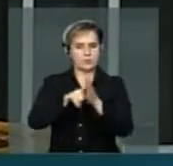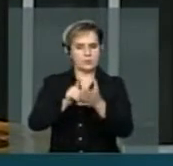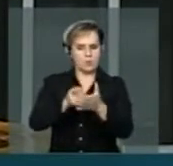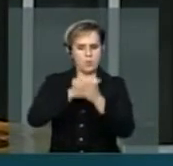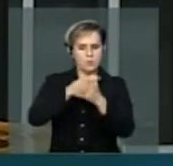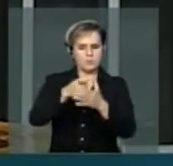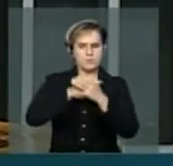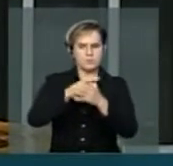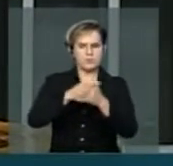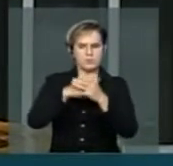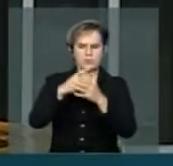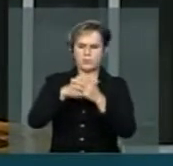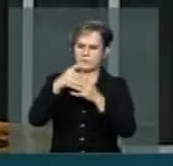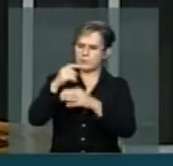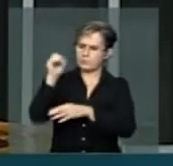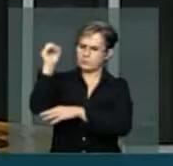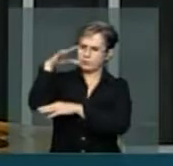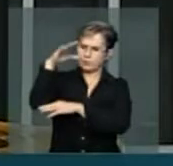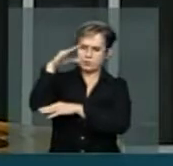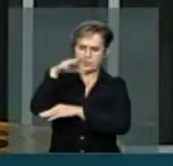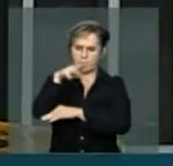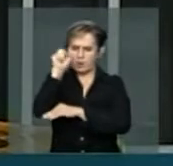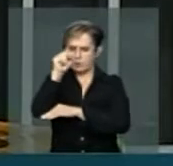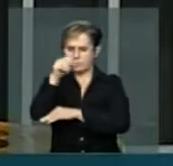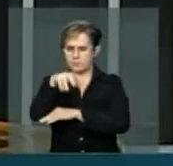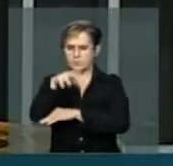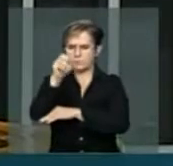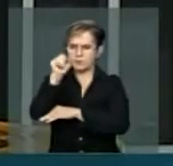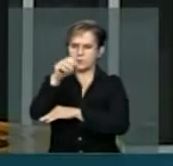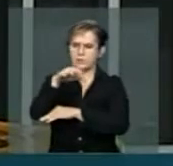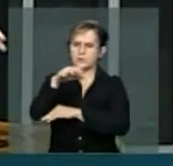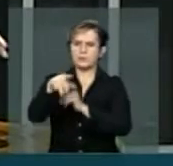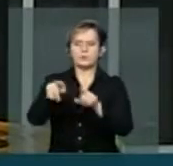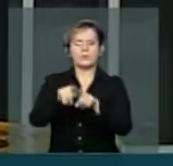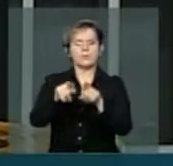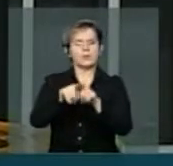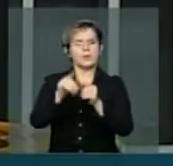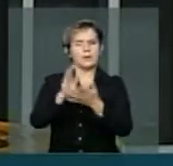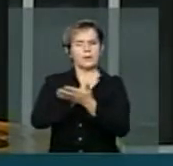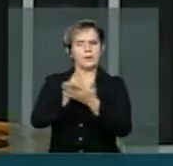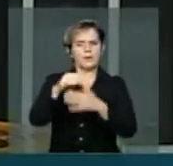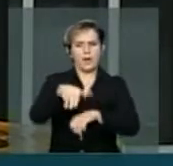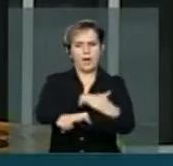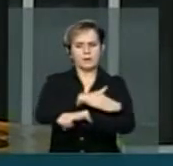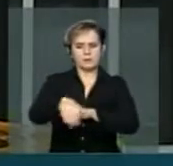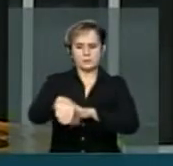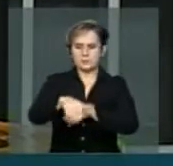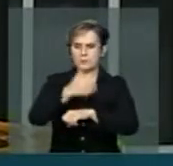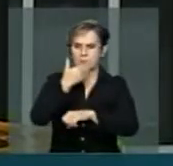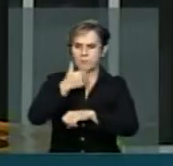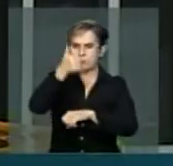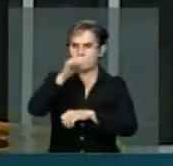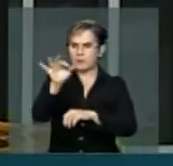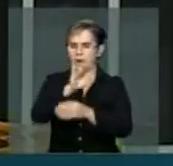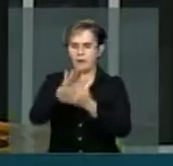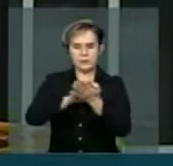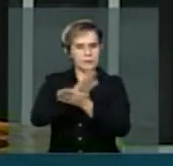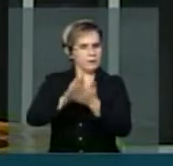multa e multa e multa muitas vezes os serviços de qualidade das estradas não são